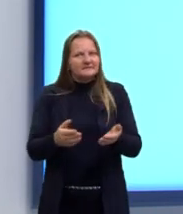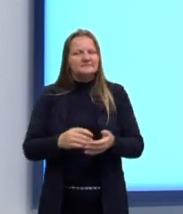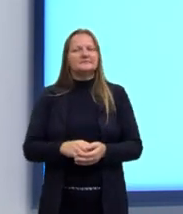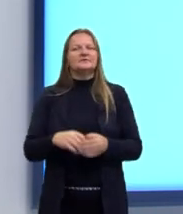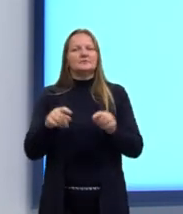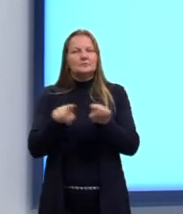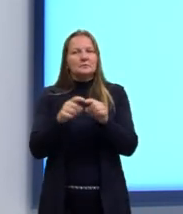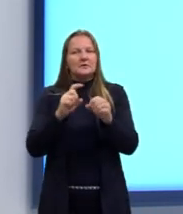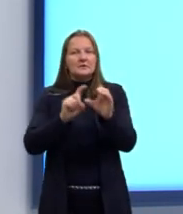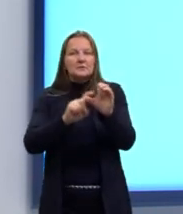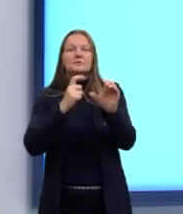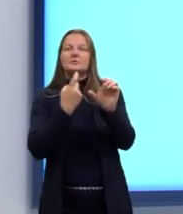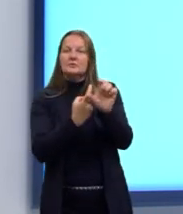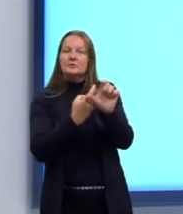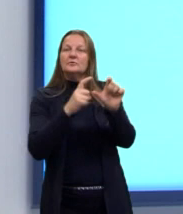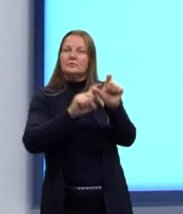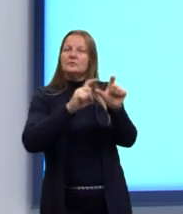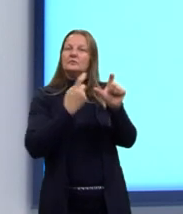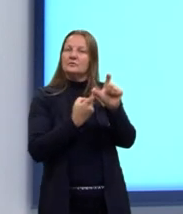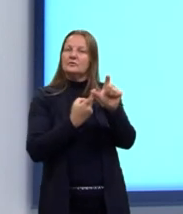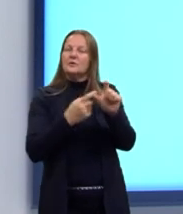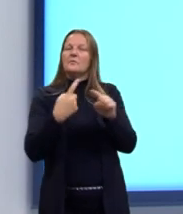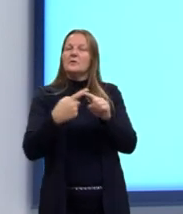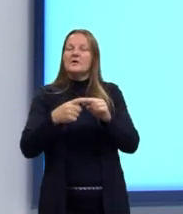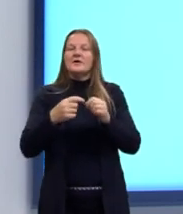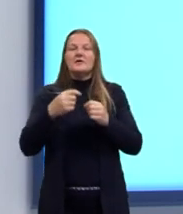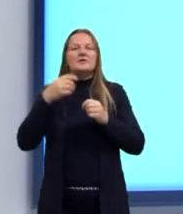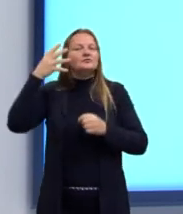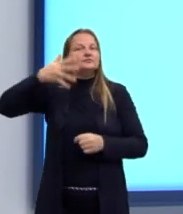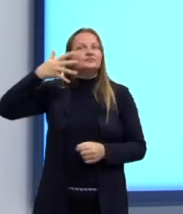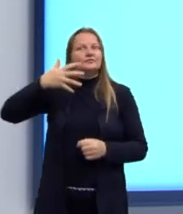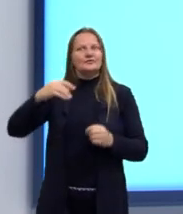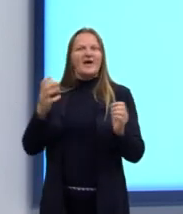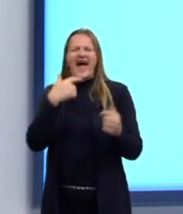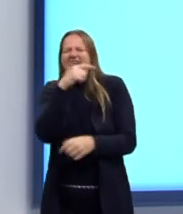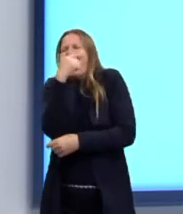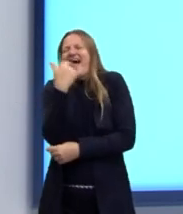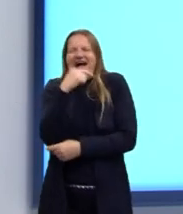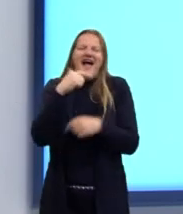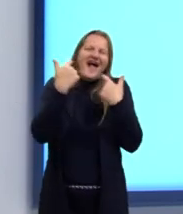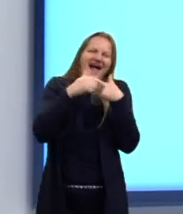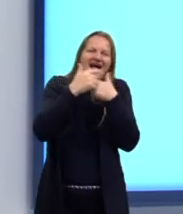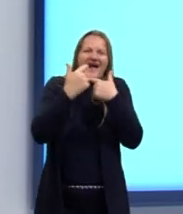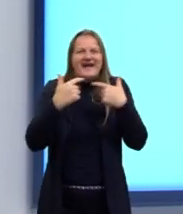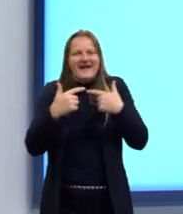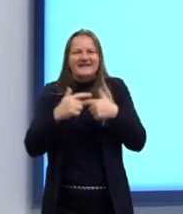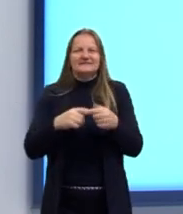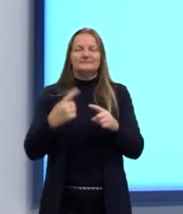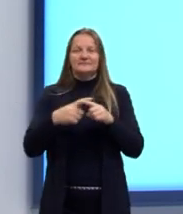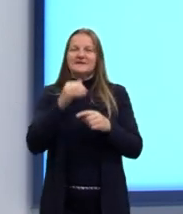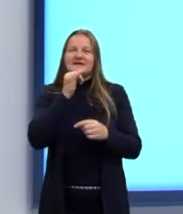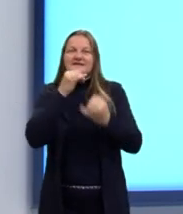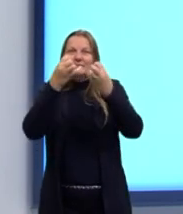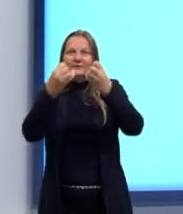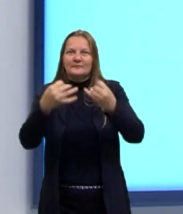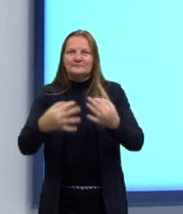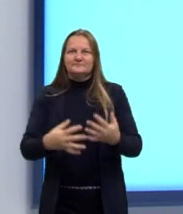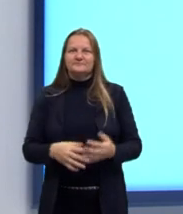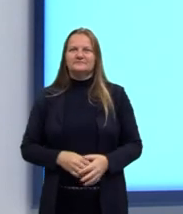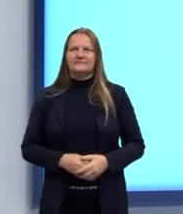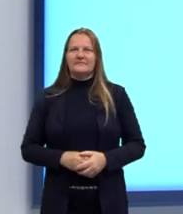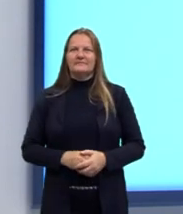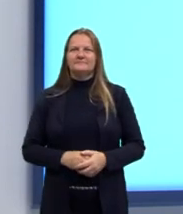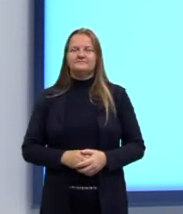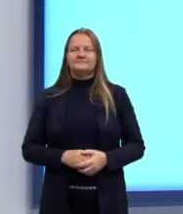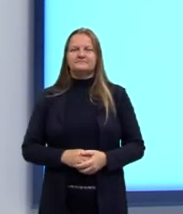usar as expressões idiomáticas para tornar esse nosso discurso mais engraçado. Olhem o exemplo. Lúcia estava